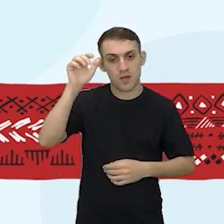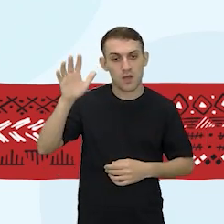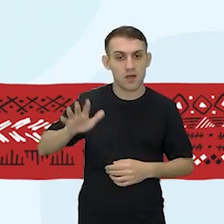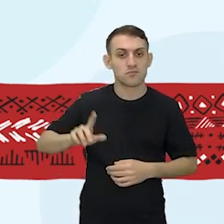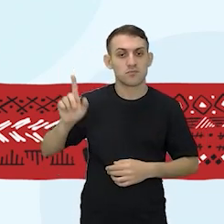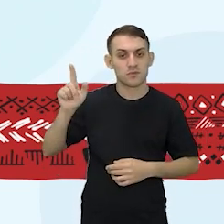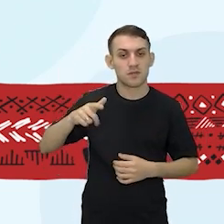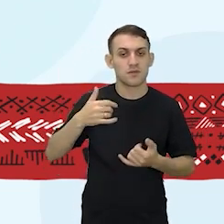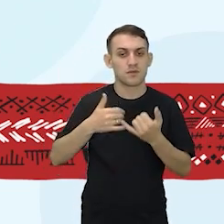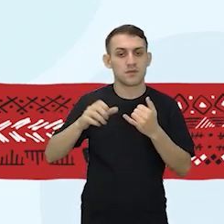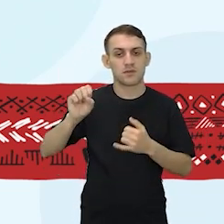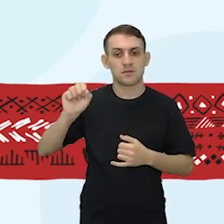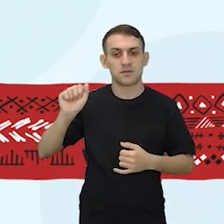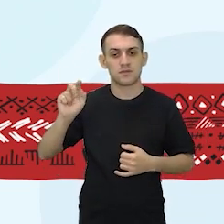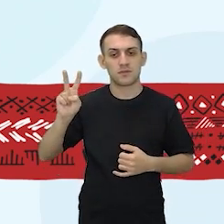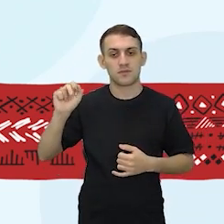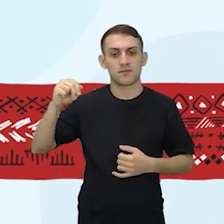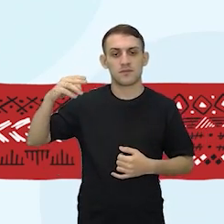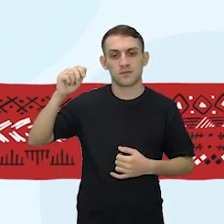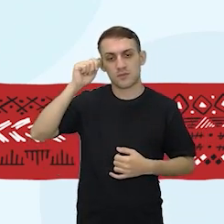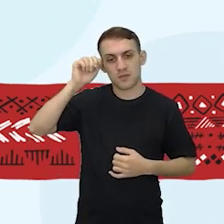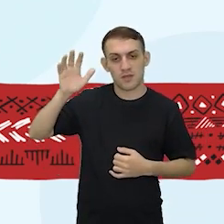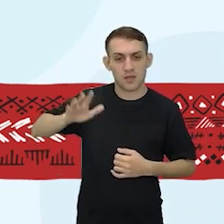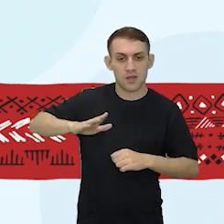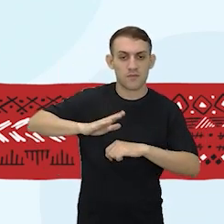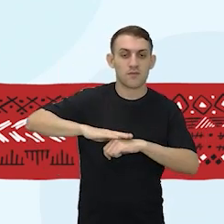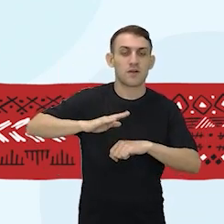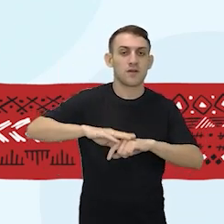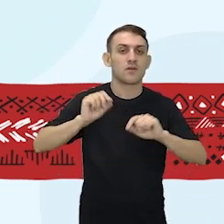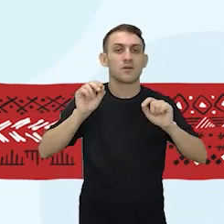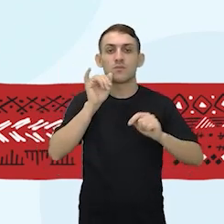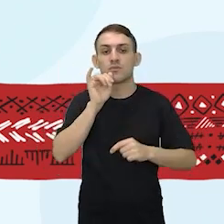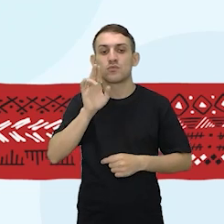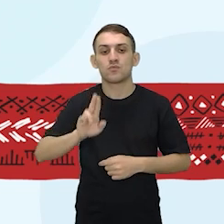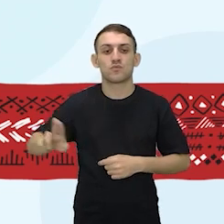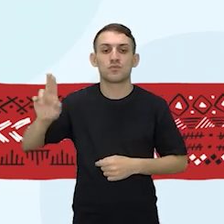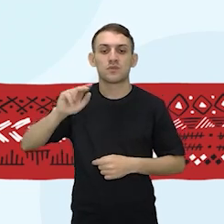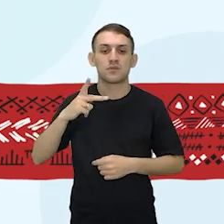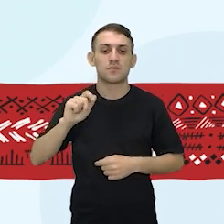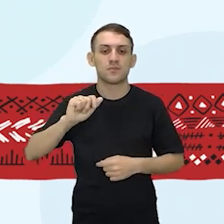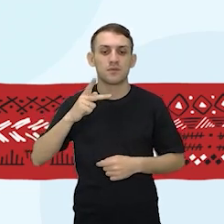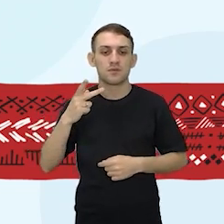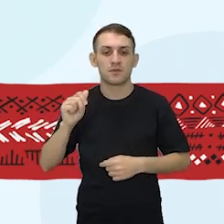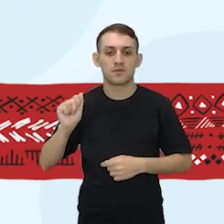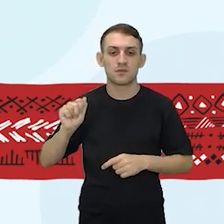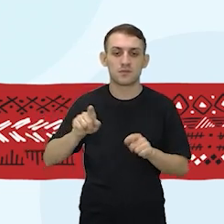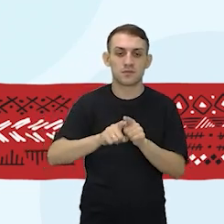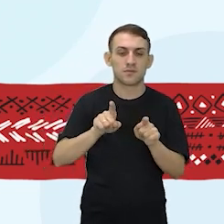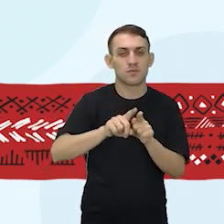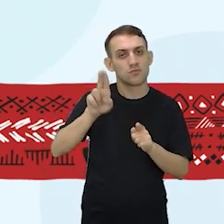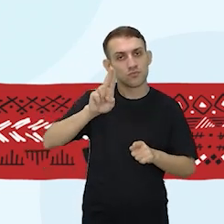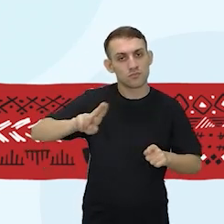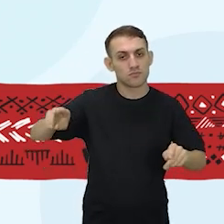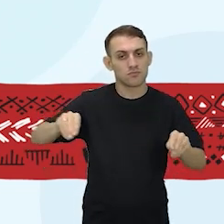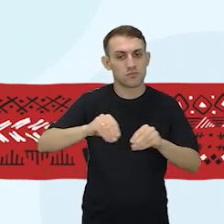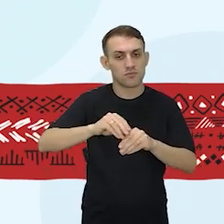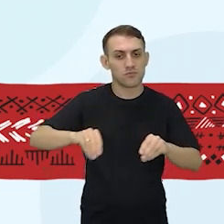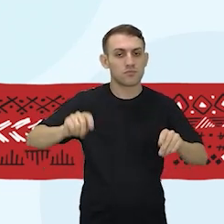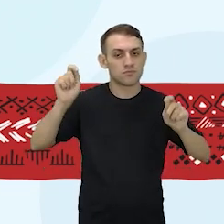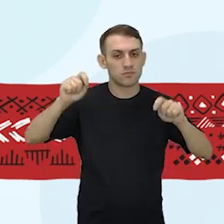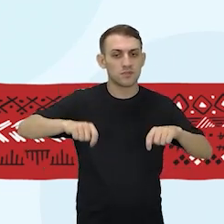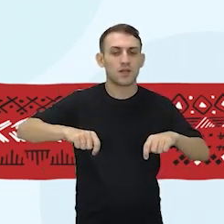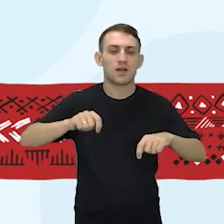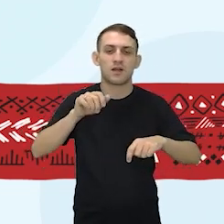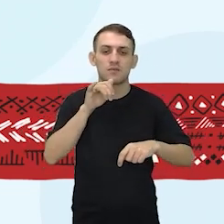bem na savana africana, que é feita ali com a parte de palha, feita ali com barro, que é para conter o